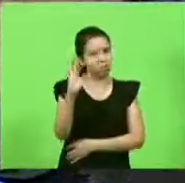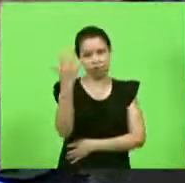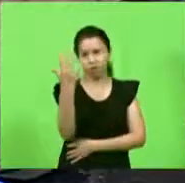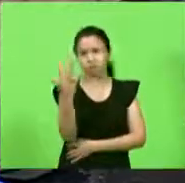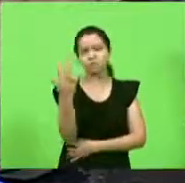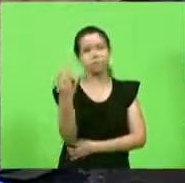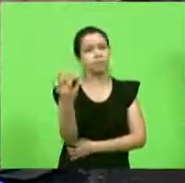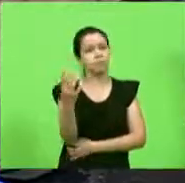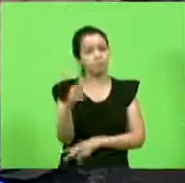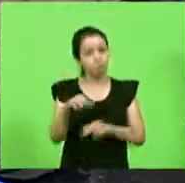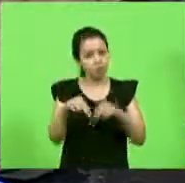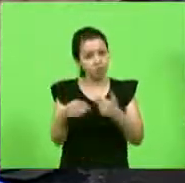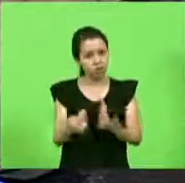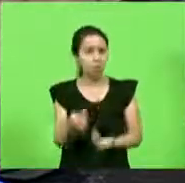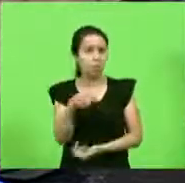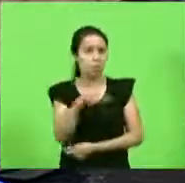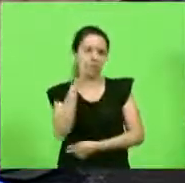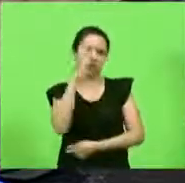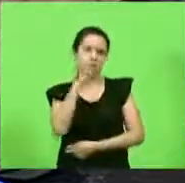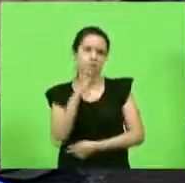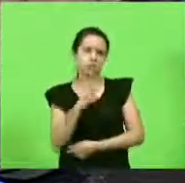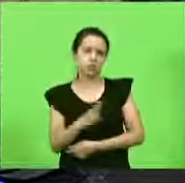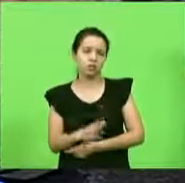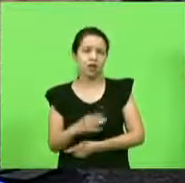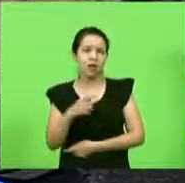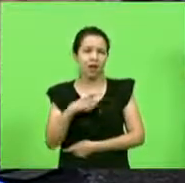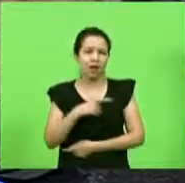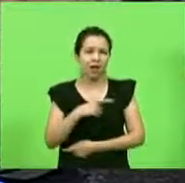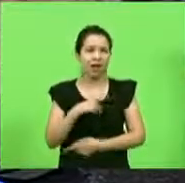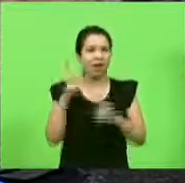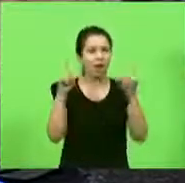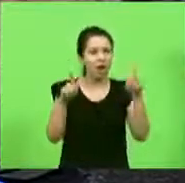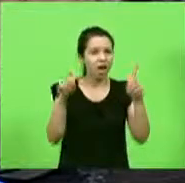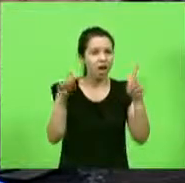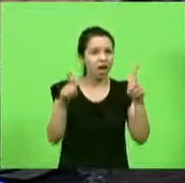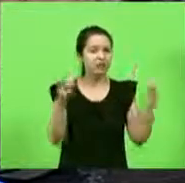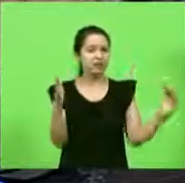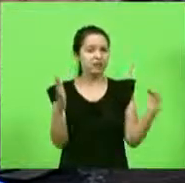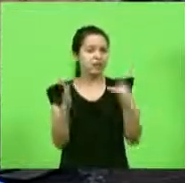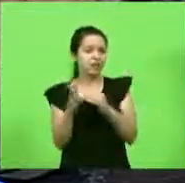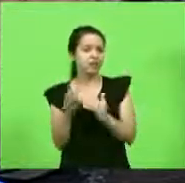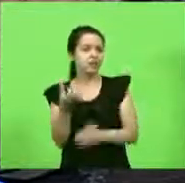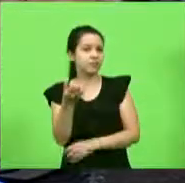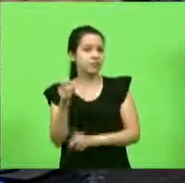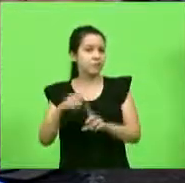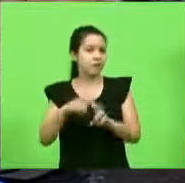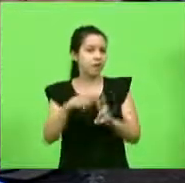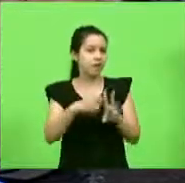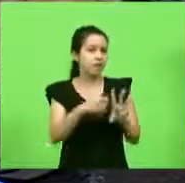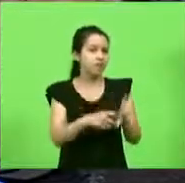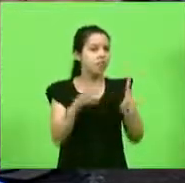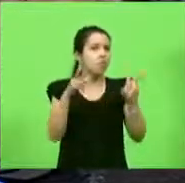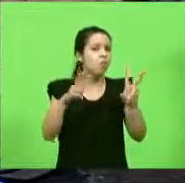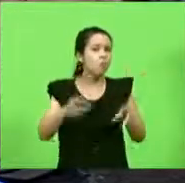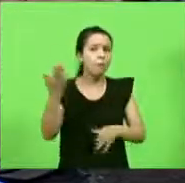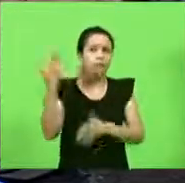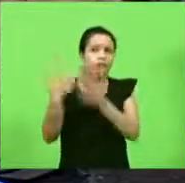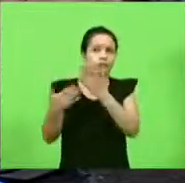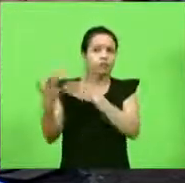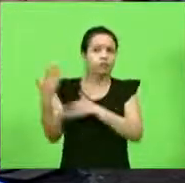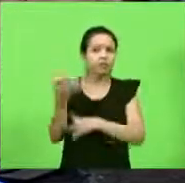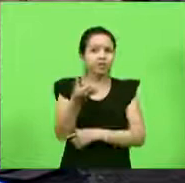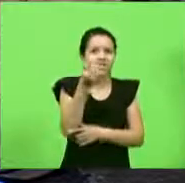Por isso que no Brasil nós temos greves de até seis meses de duração, como aconteceu há algum tempo atrás. Uma greve com